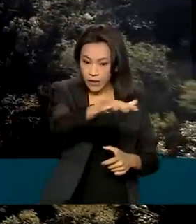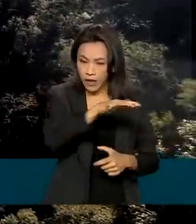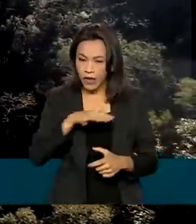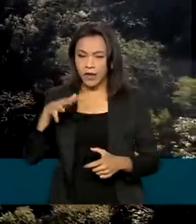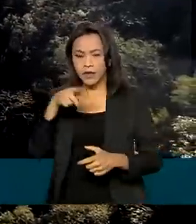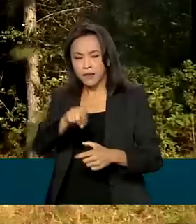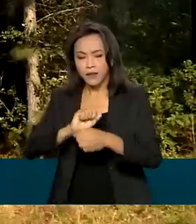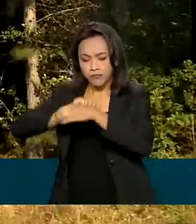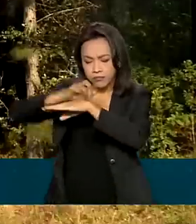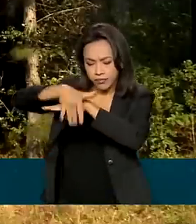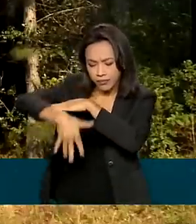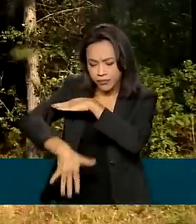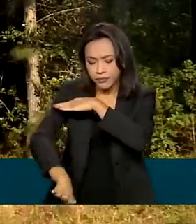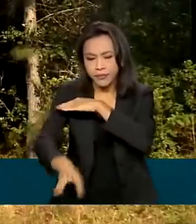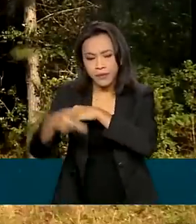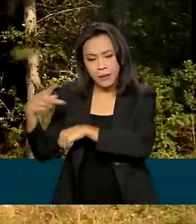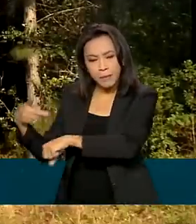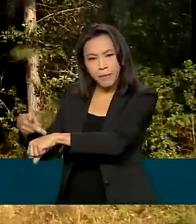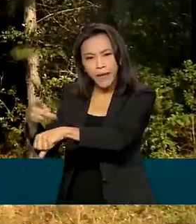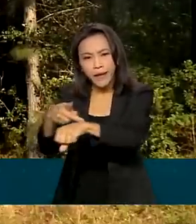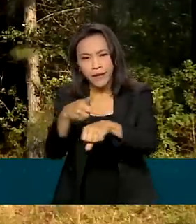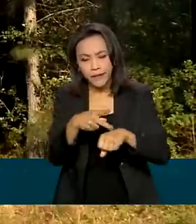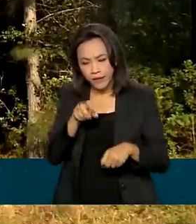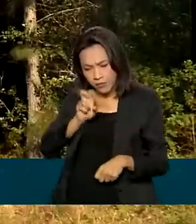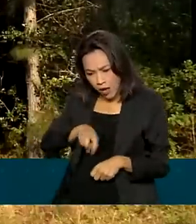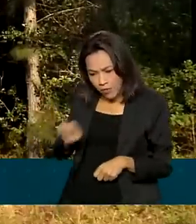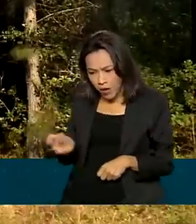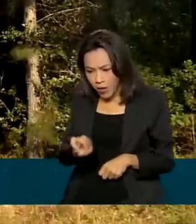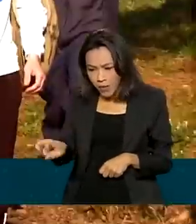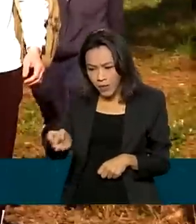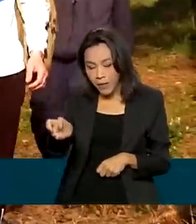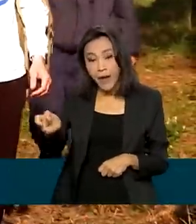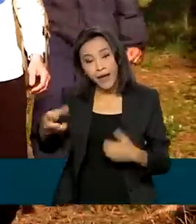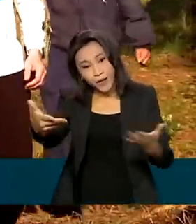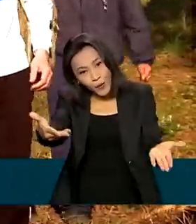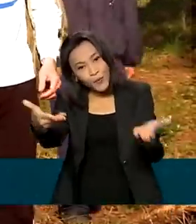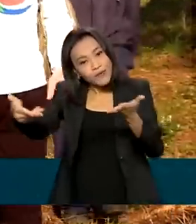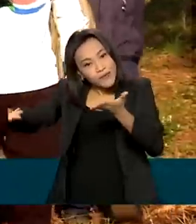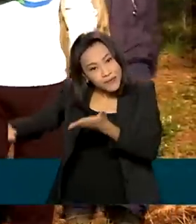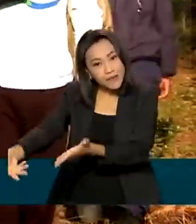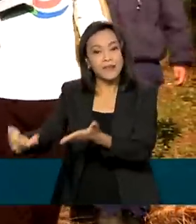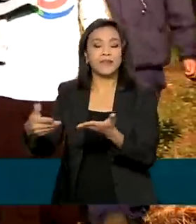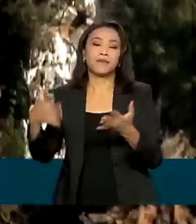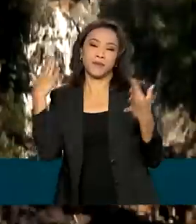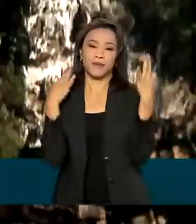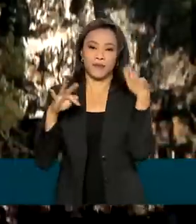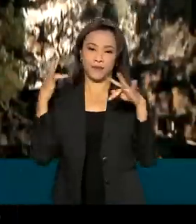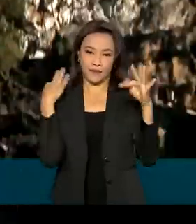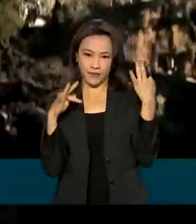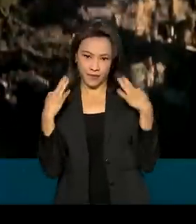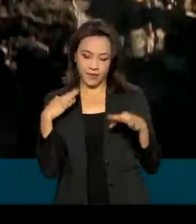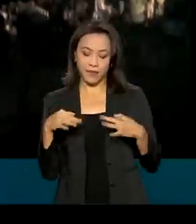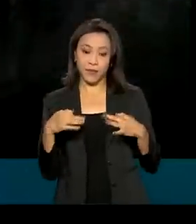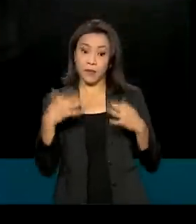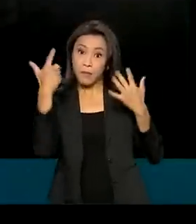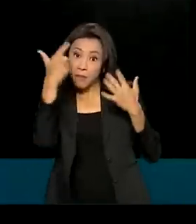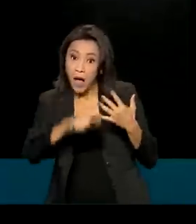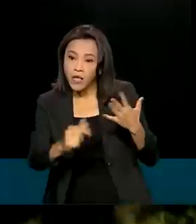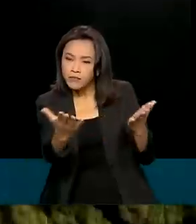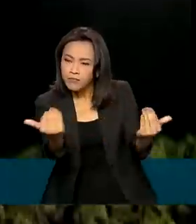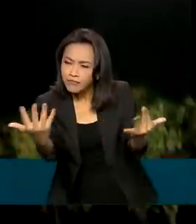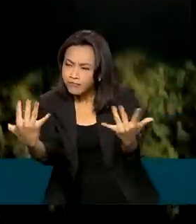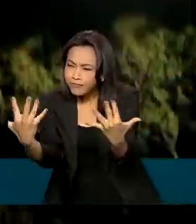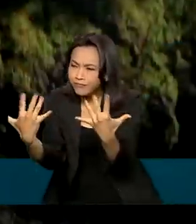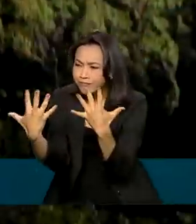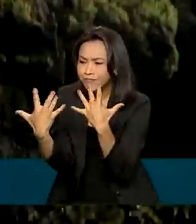quedas, cascatas e muita trilha. É a natureza convidando para o turismo de aventura. Para atrair mais visitantes,